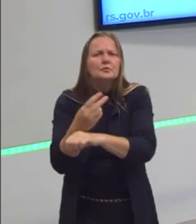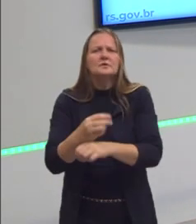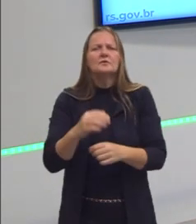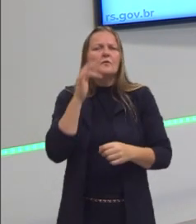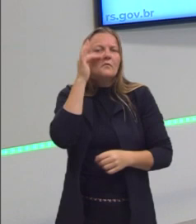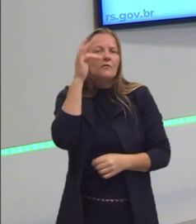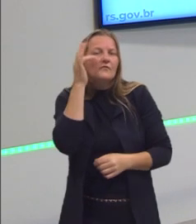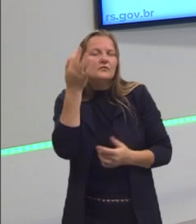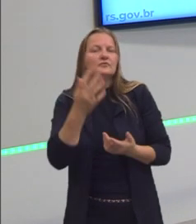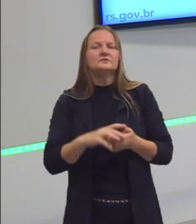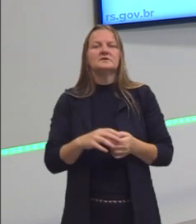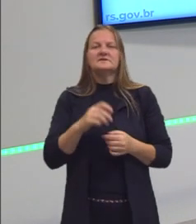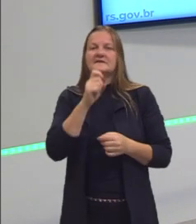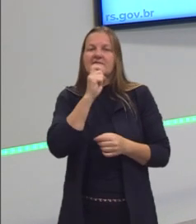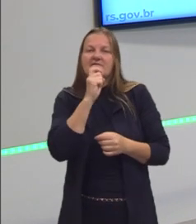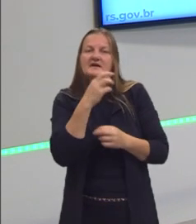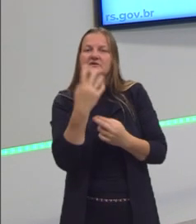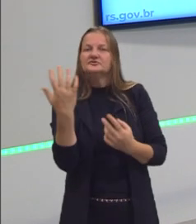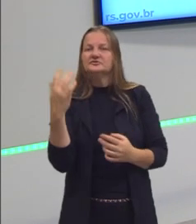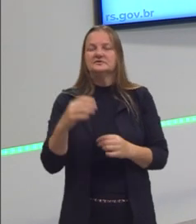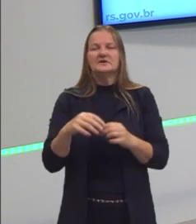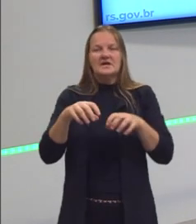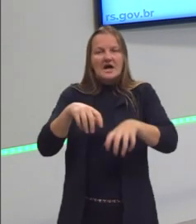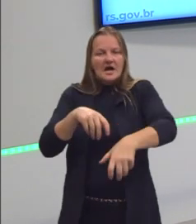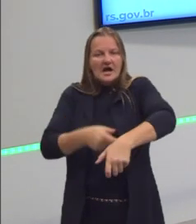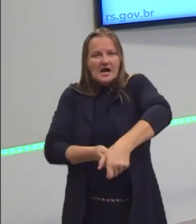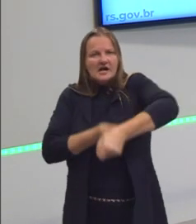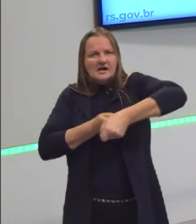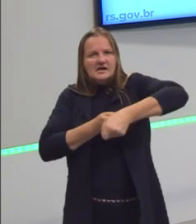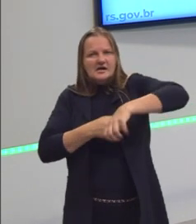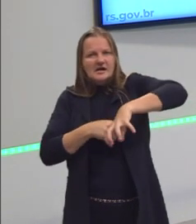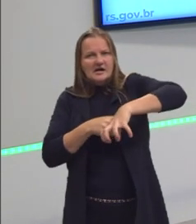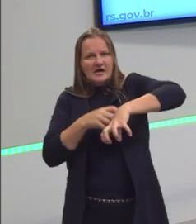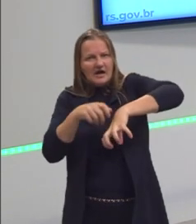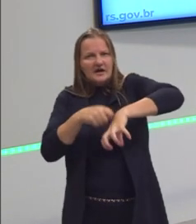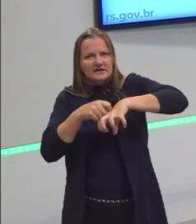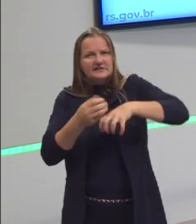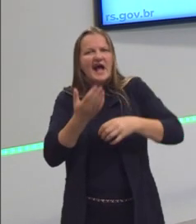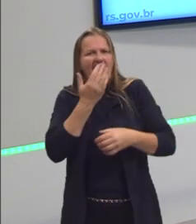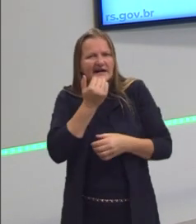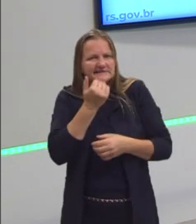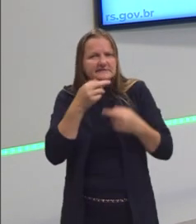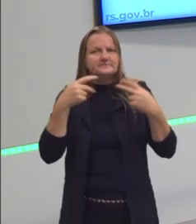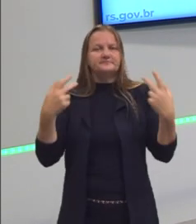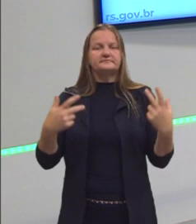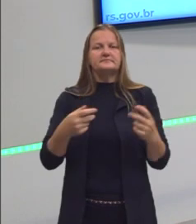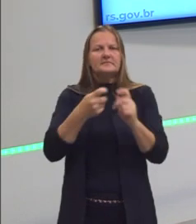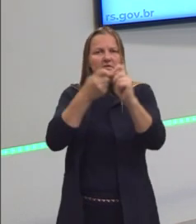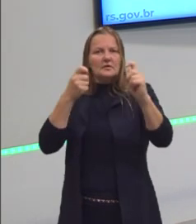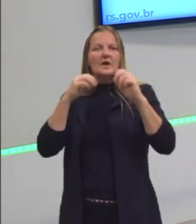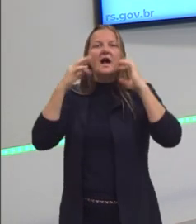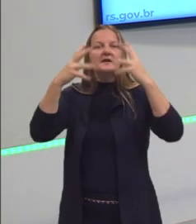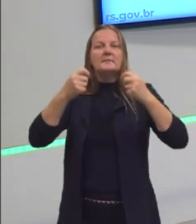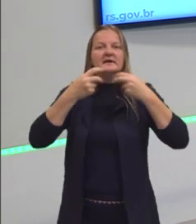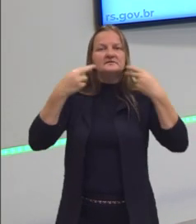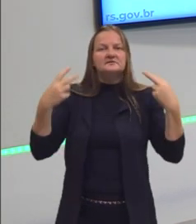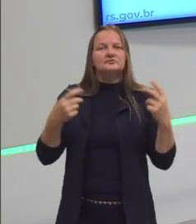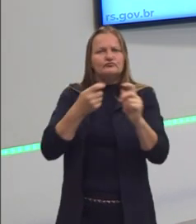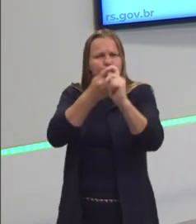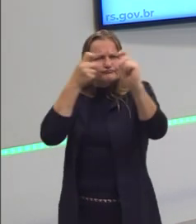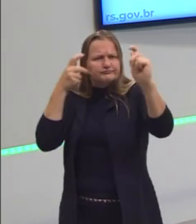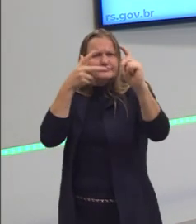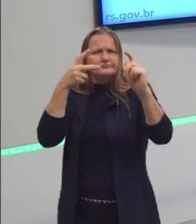frutas, de vegetais, de raízes que eles pudessem comer e caçavam animais. Então, esse foi um dos